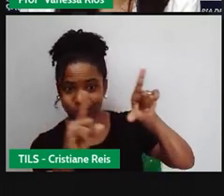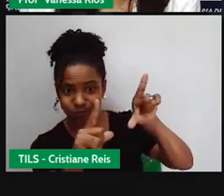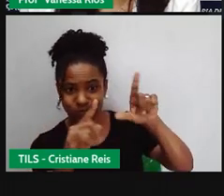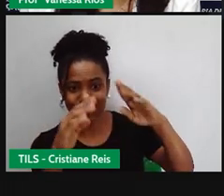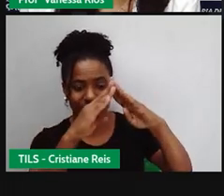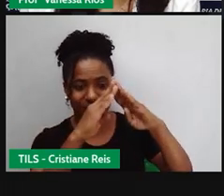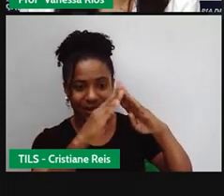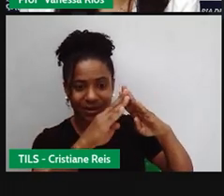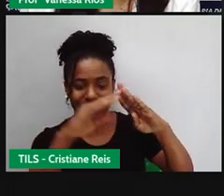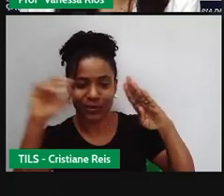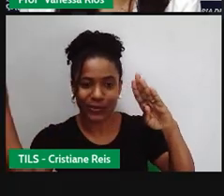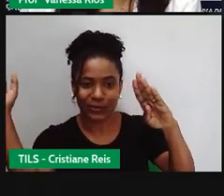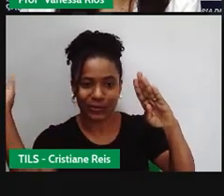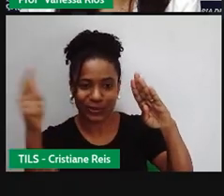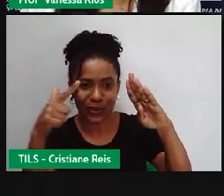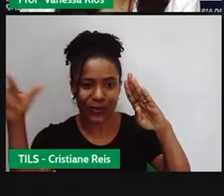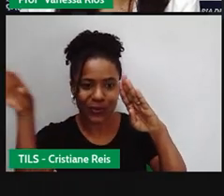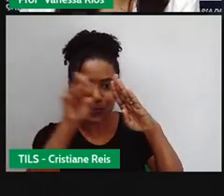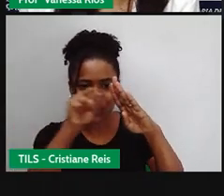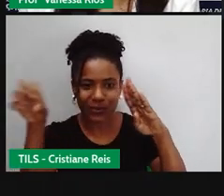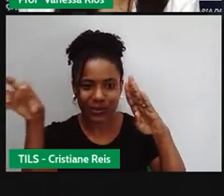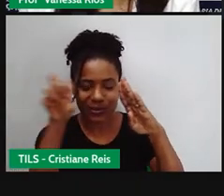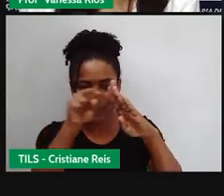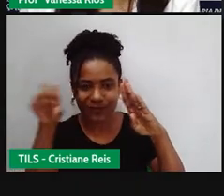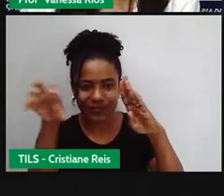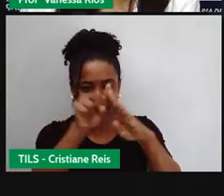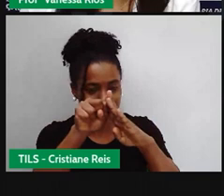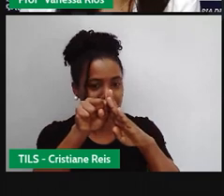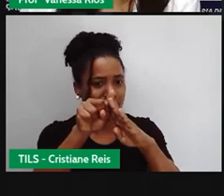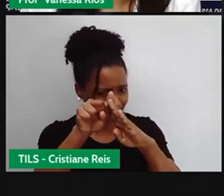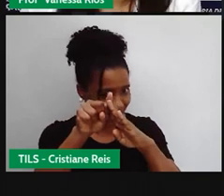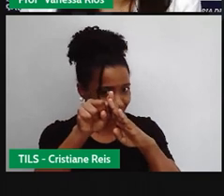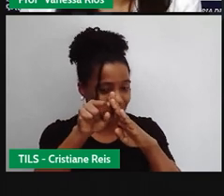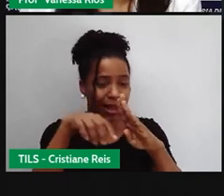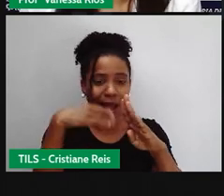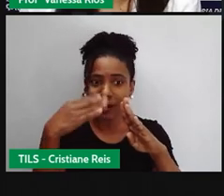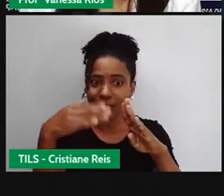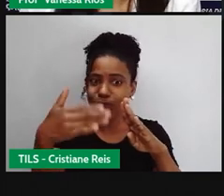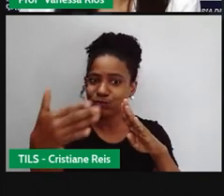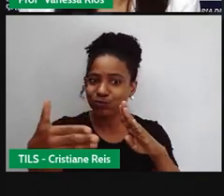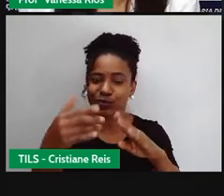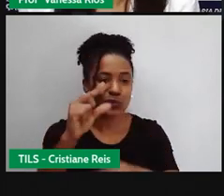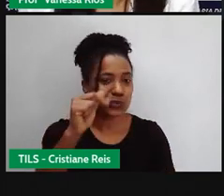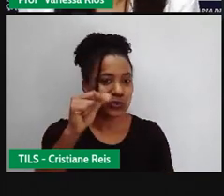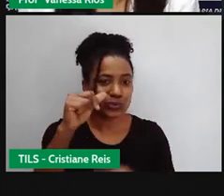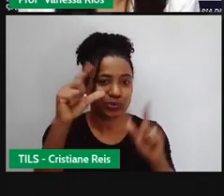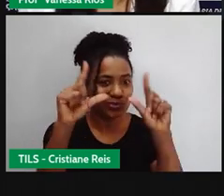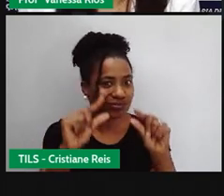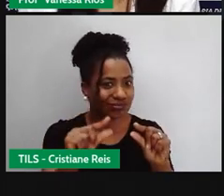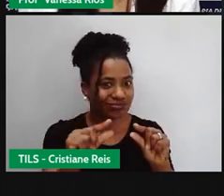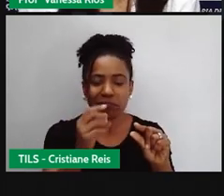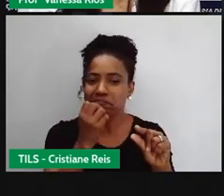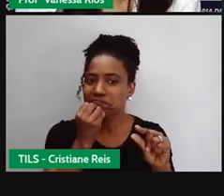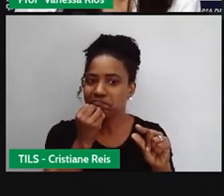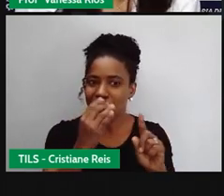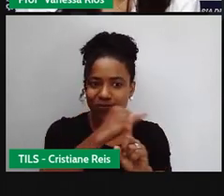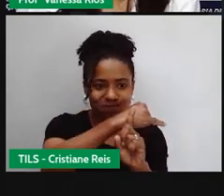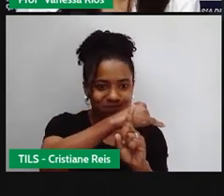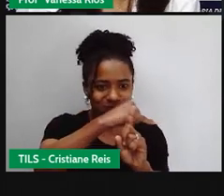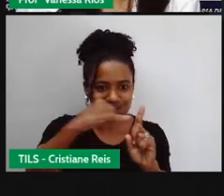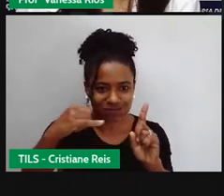uma residência diminuiu seu consumo de energia pela metade. Então, diminuiu pela metade. Já está